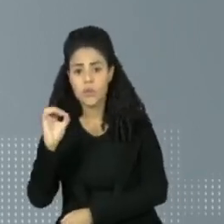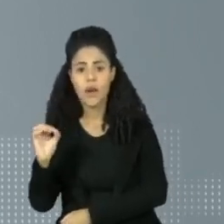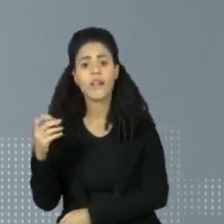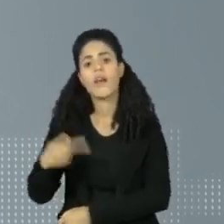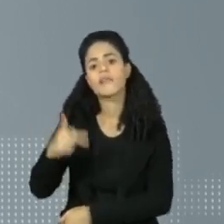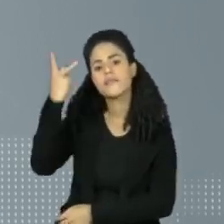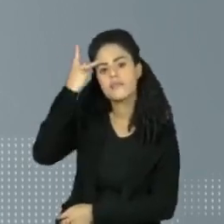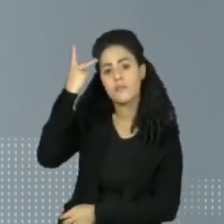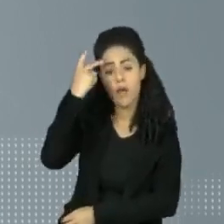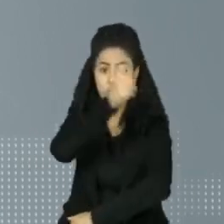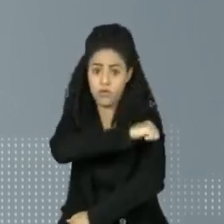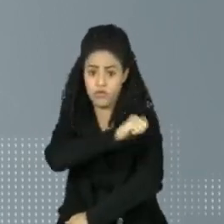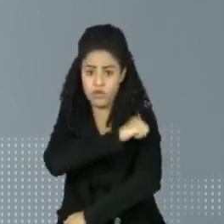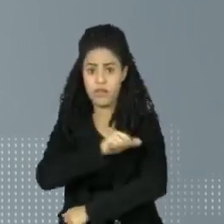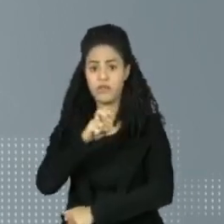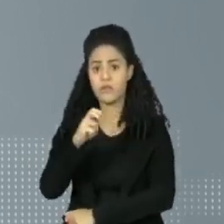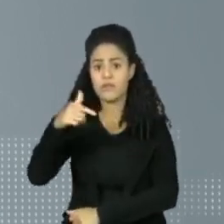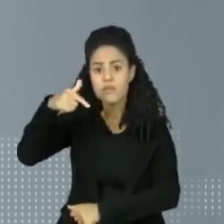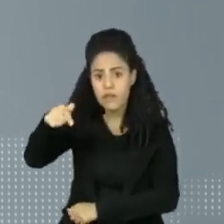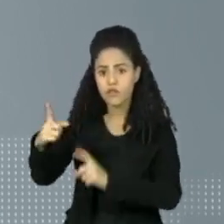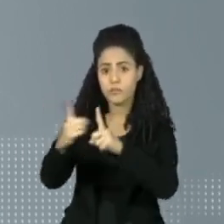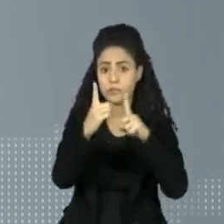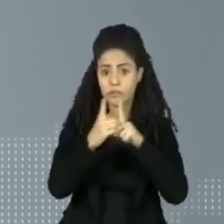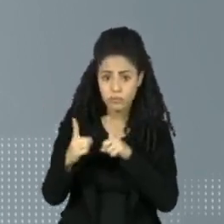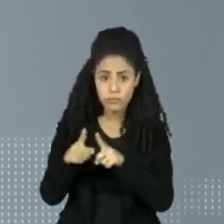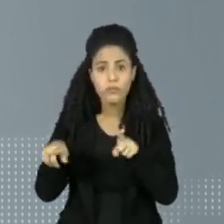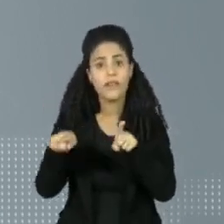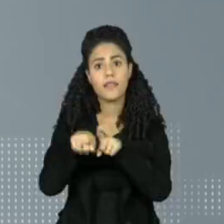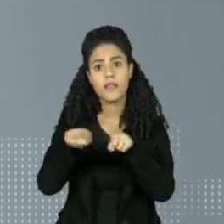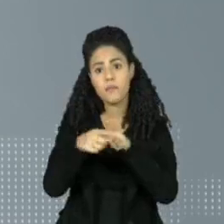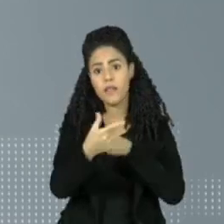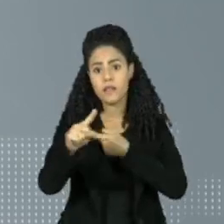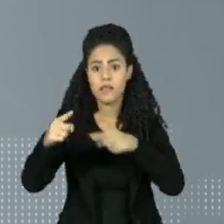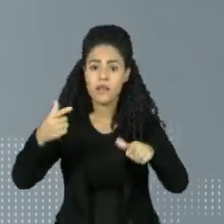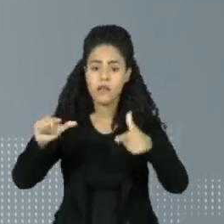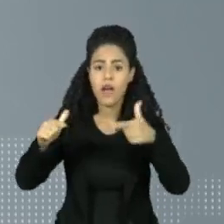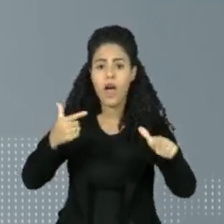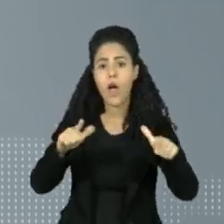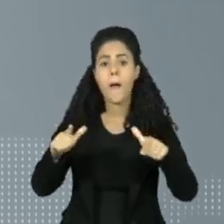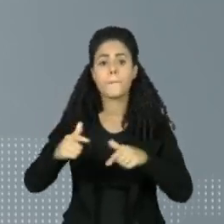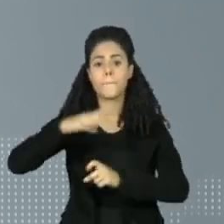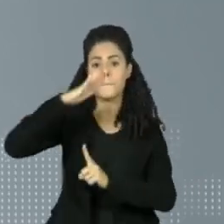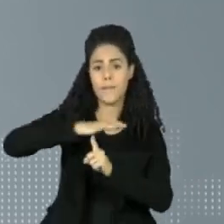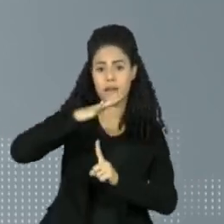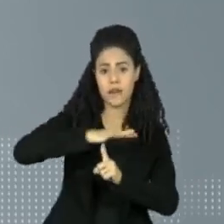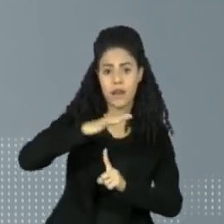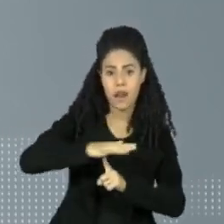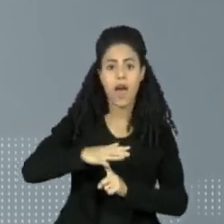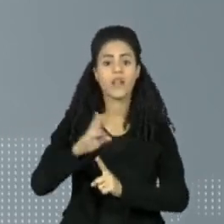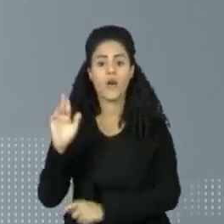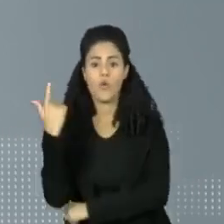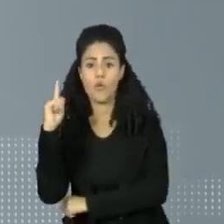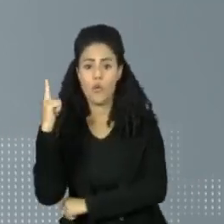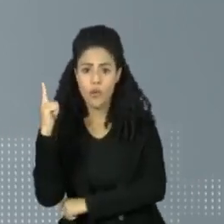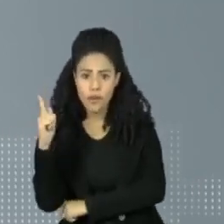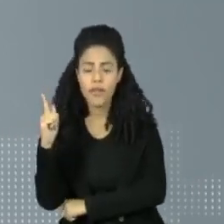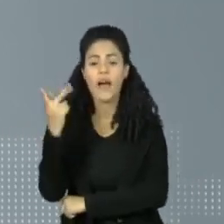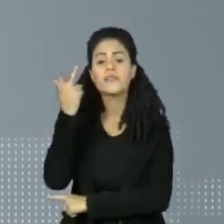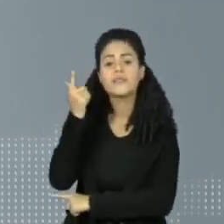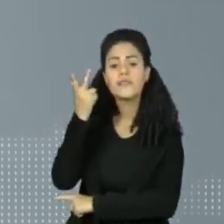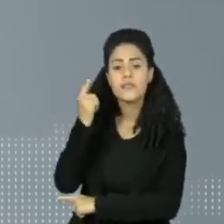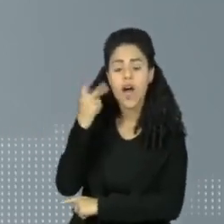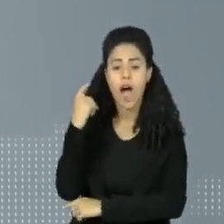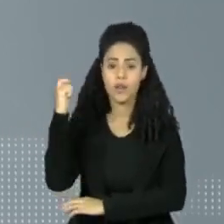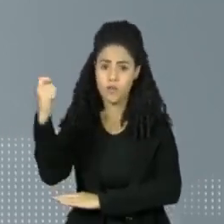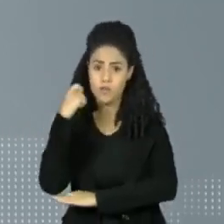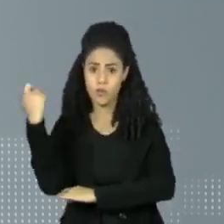Paulo. Rio de Janeiro tem 57 infectados. Em seguida, aparecem os estados do Paraná, Goiás, Ceará, Rio Grande